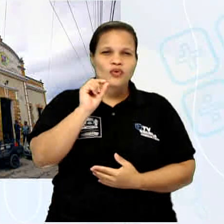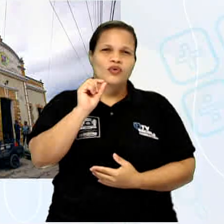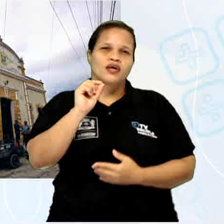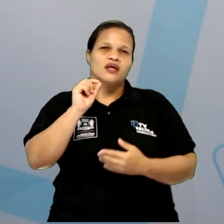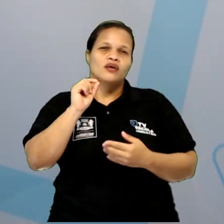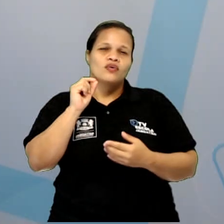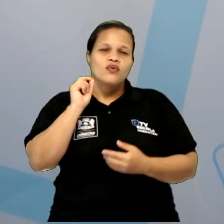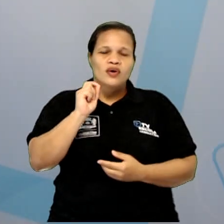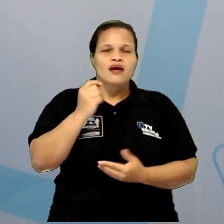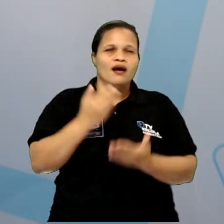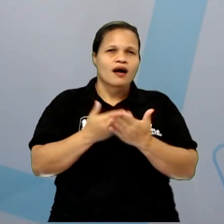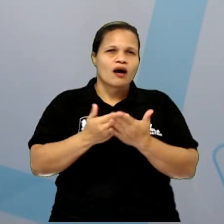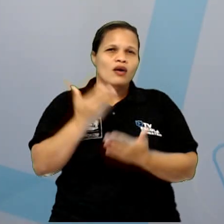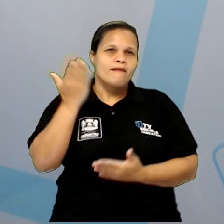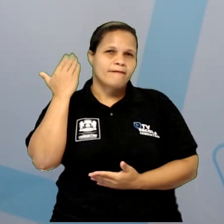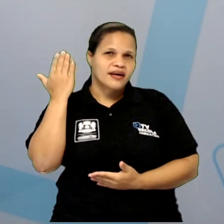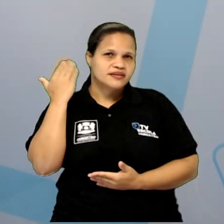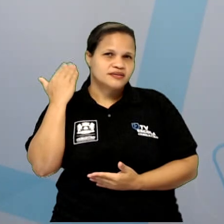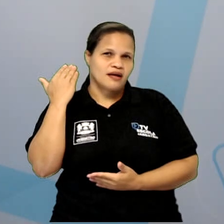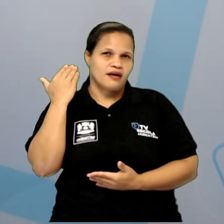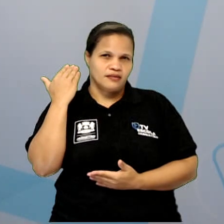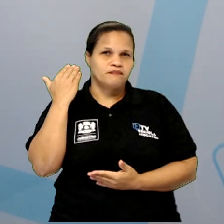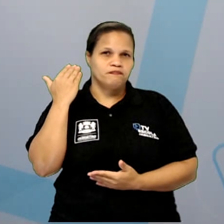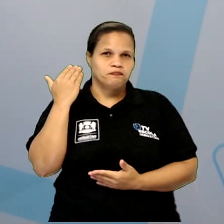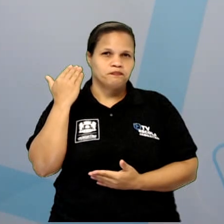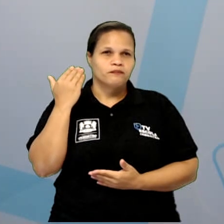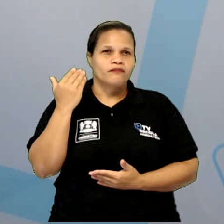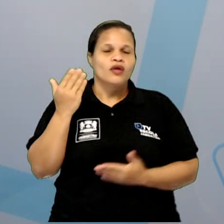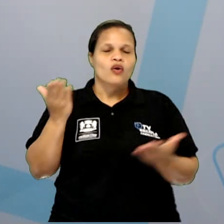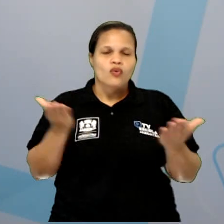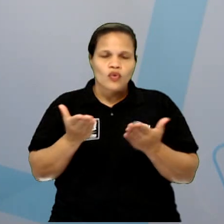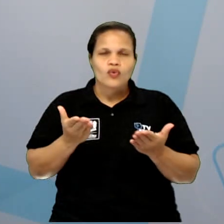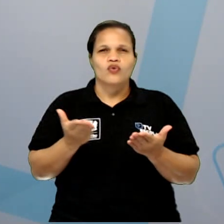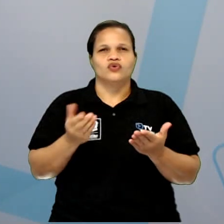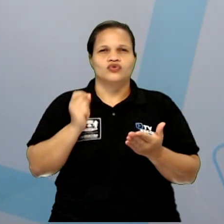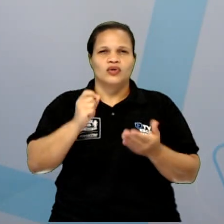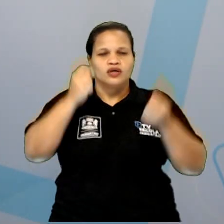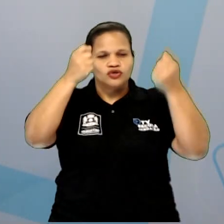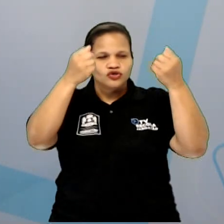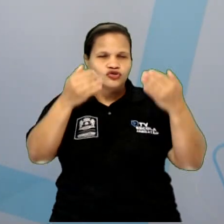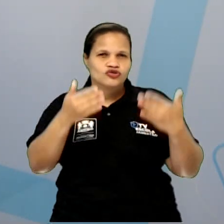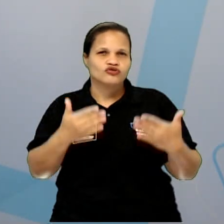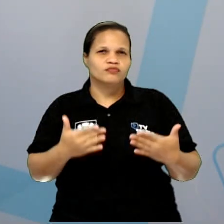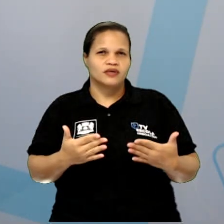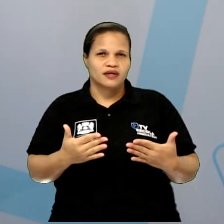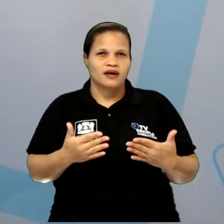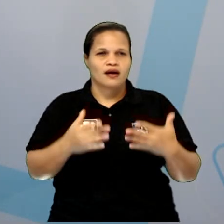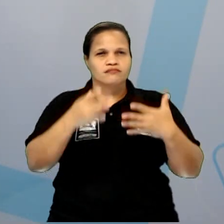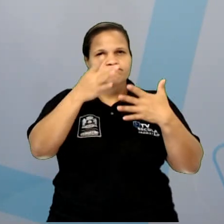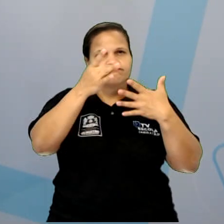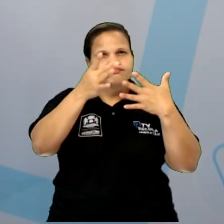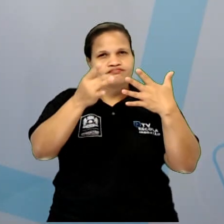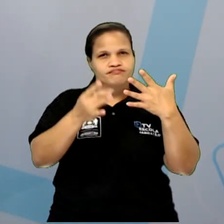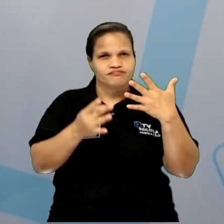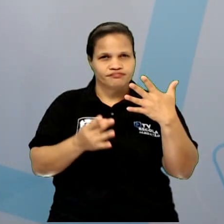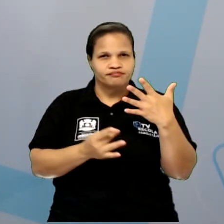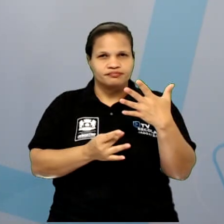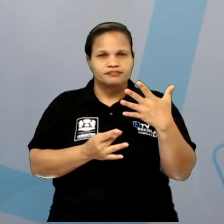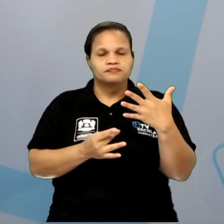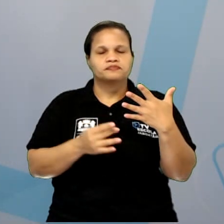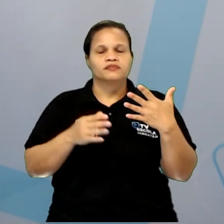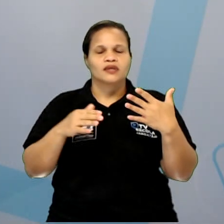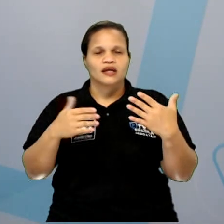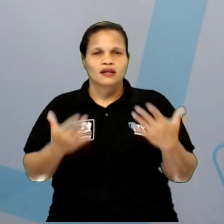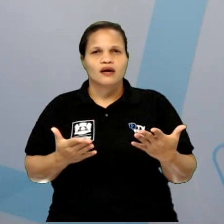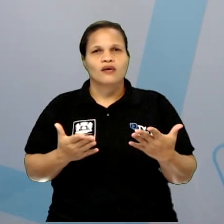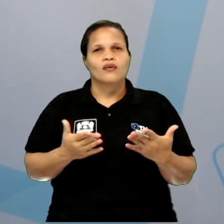cultural. Só a gente falou bem rapidinho e hoje eu trouxe um pouquinho mais detalhes sobre ele. Então, na primeira parte, quando a gente falou